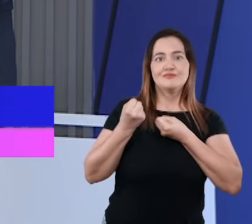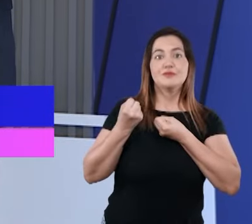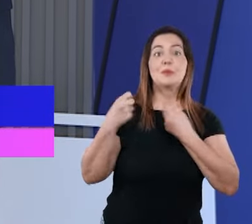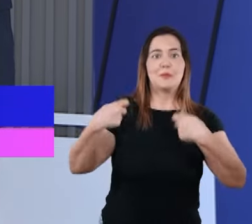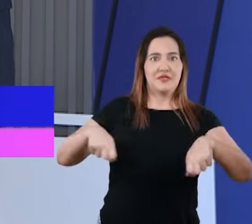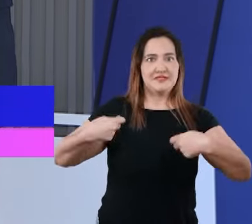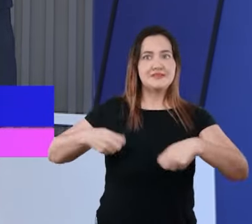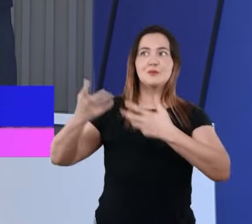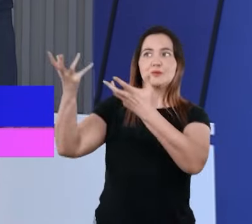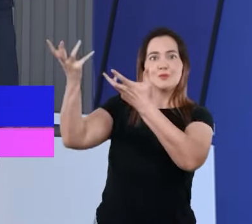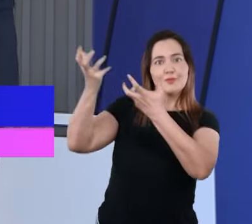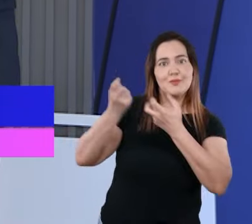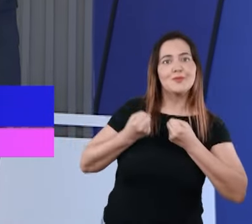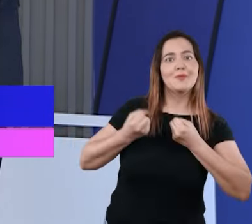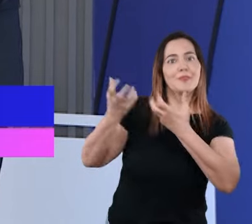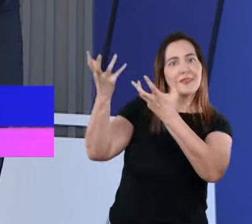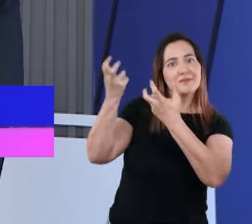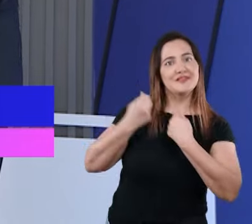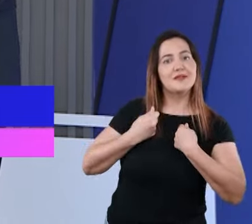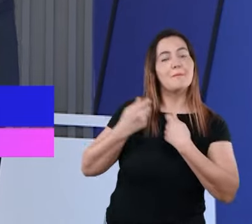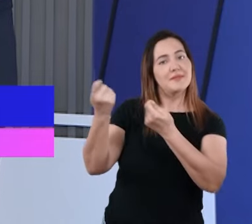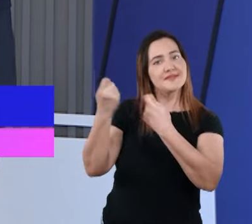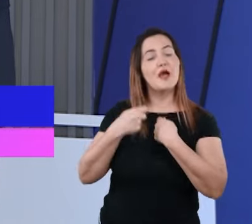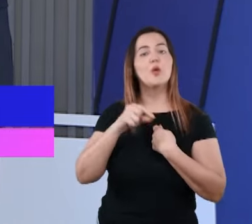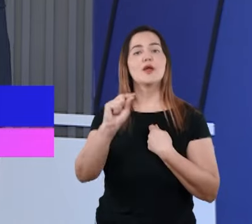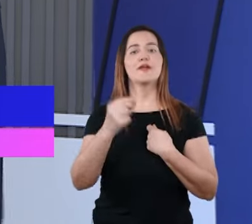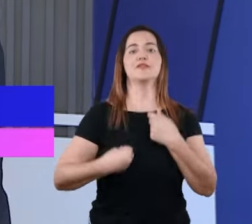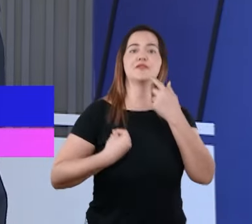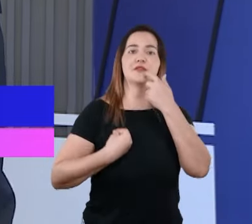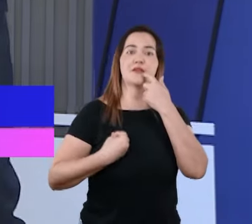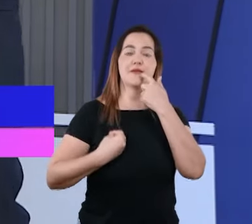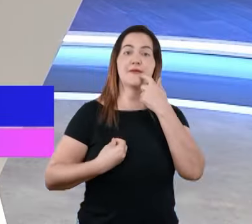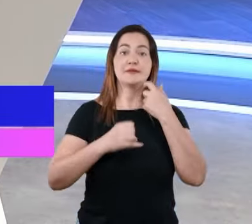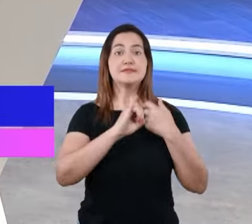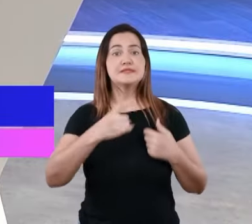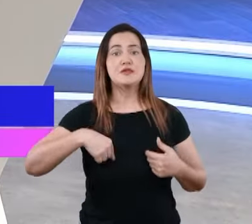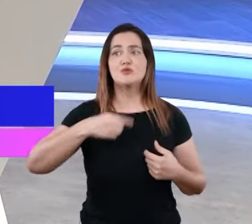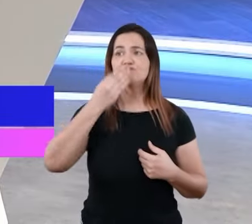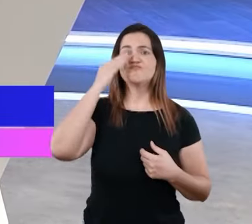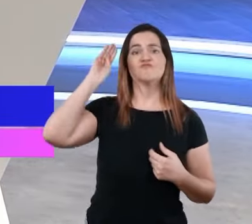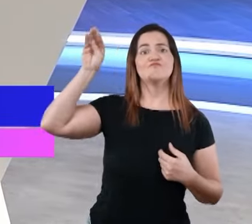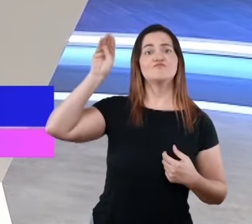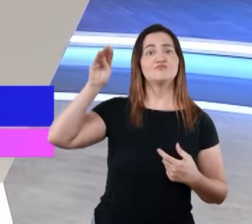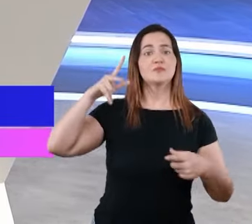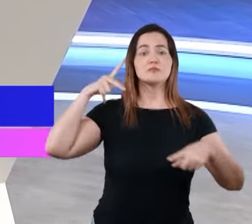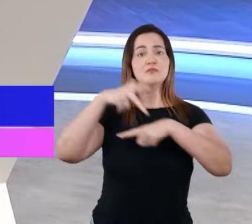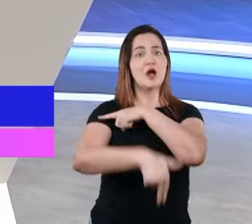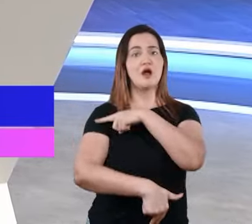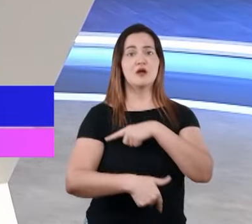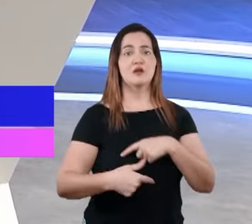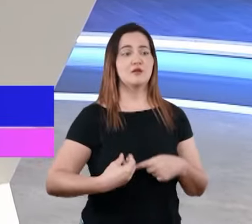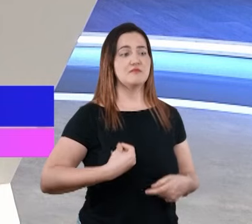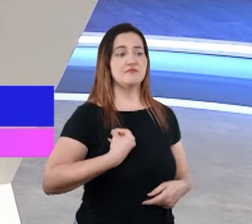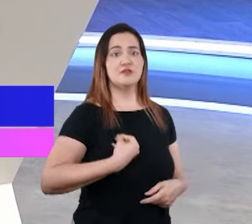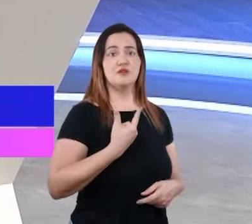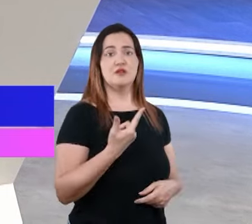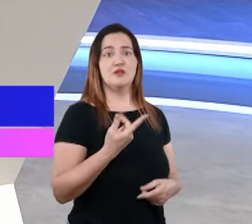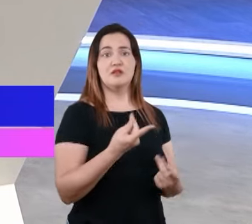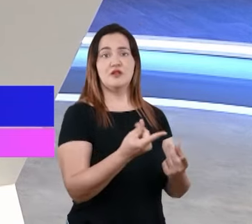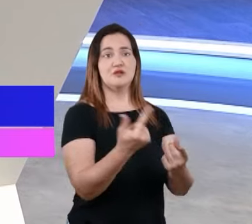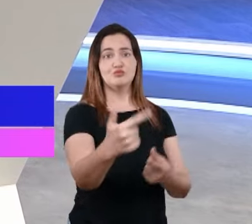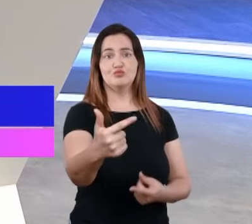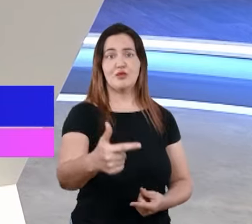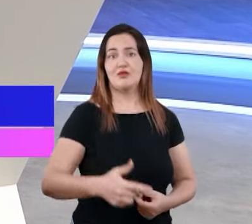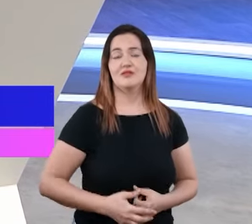mais o necessário para que viva eternamente. Então, é em Cristo que eu e você devemos viver. É